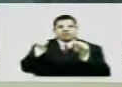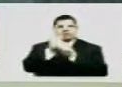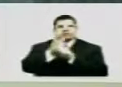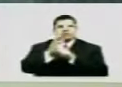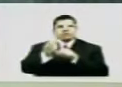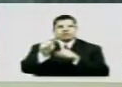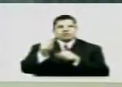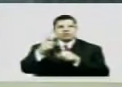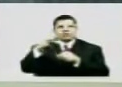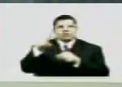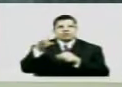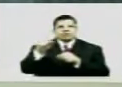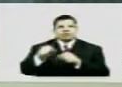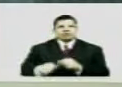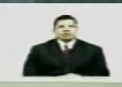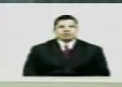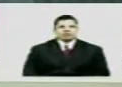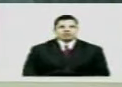apreendida